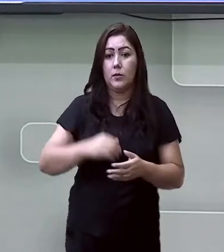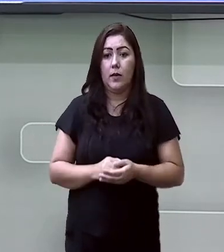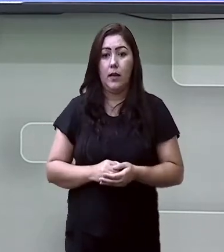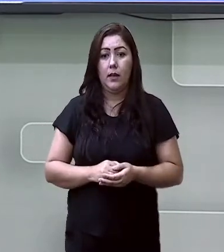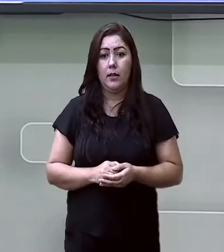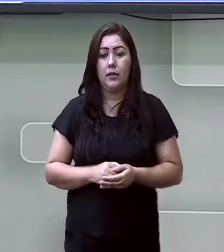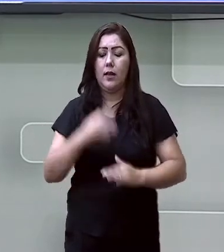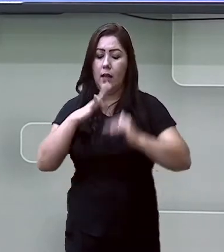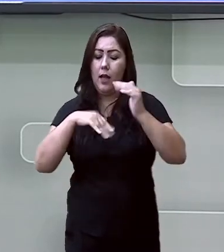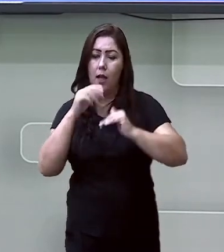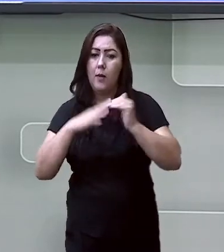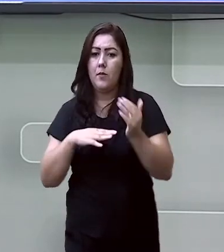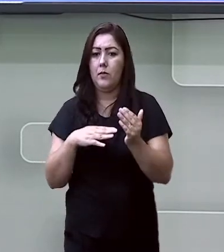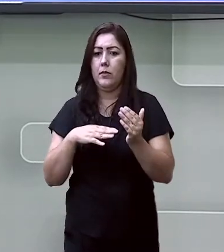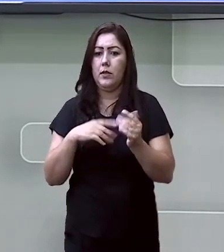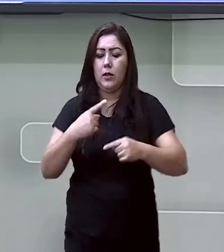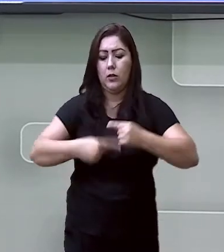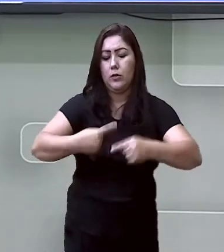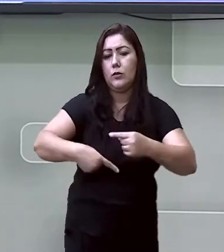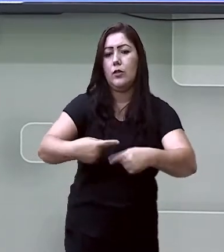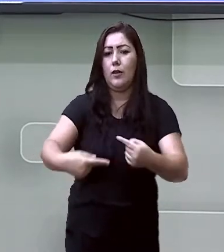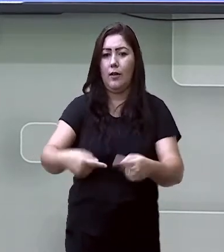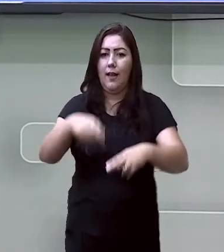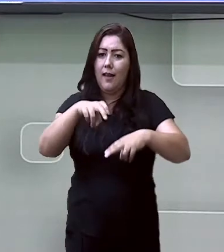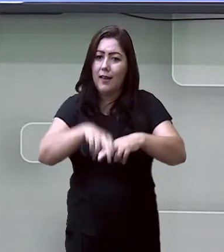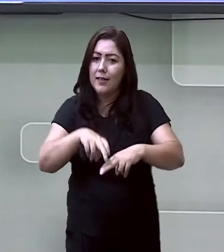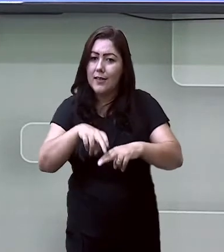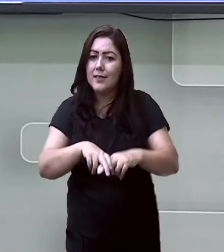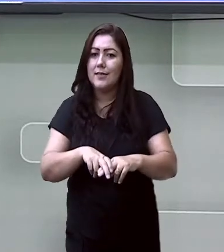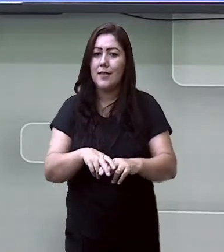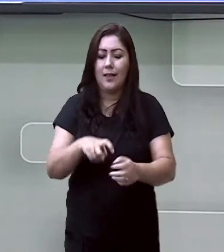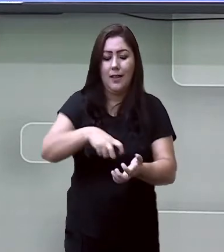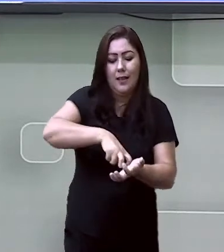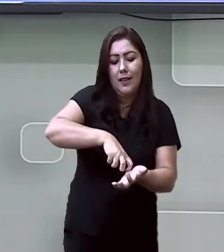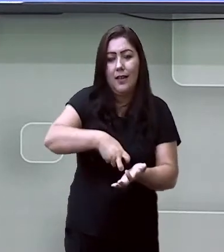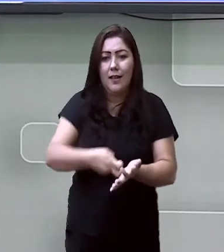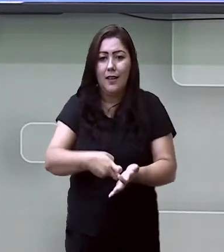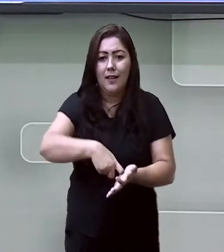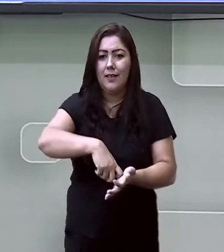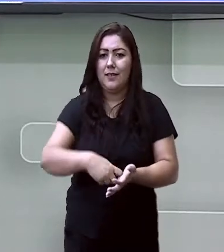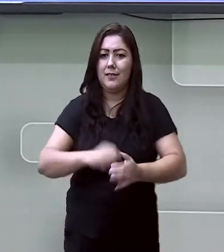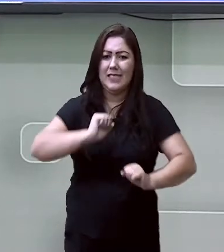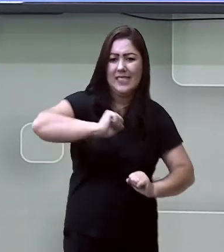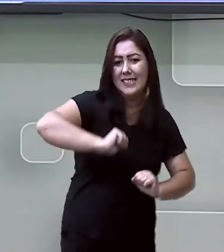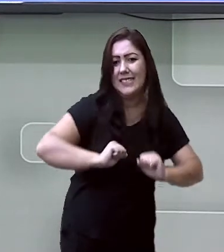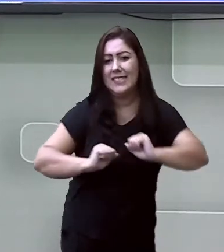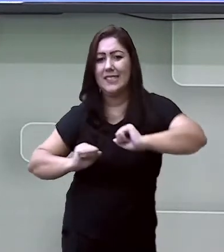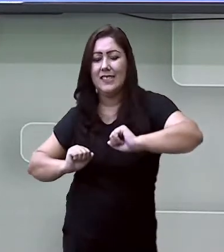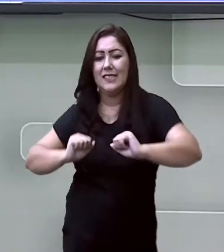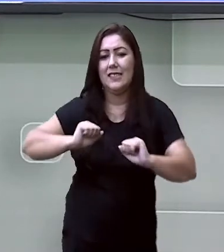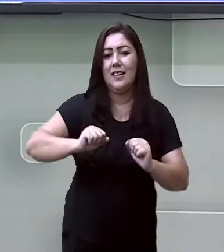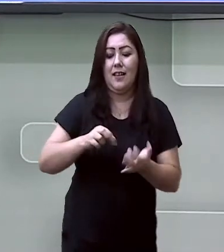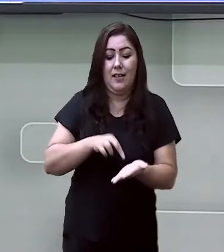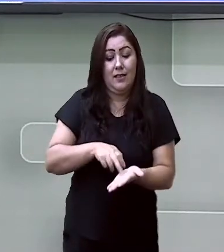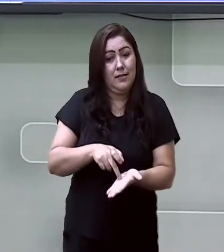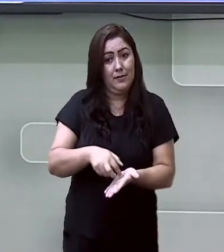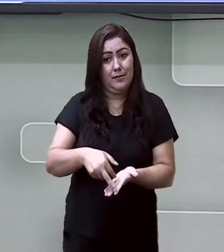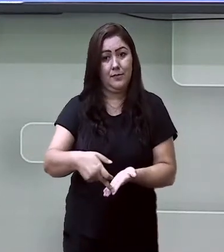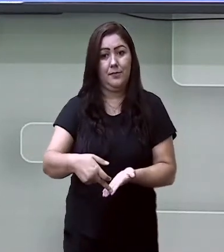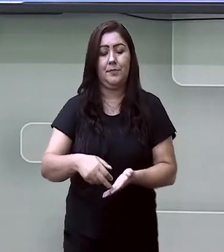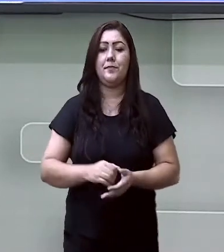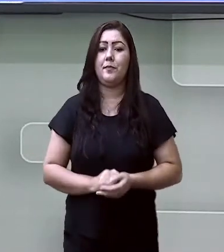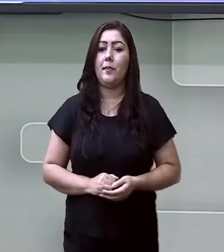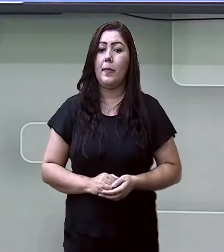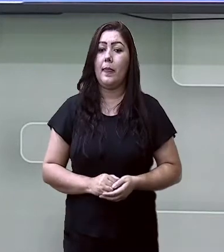de sentar, de arrastar, de engatinhar e andar. Só que existem habilidades de interação